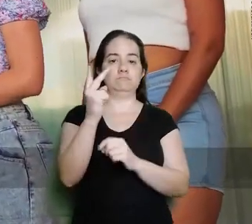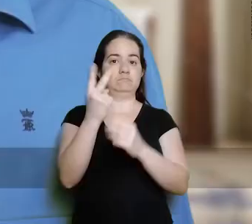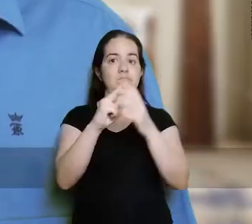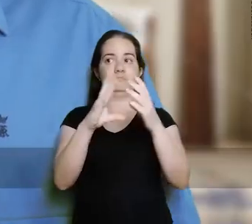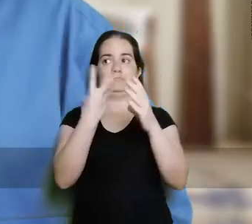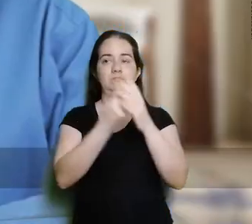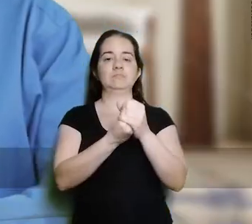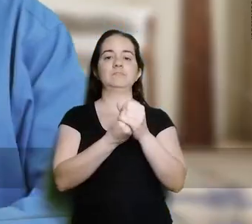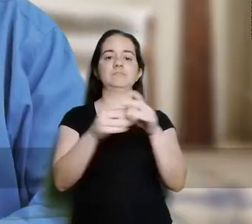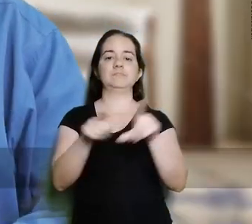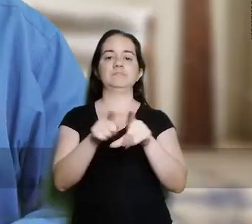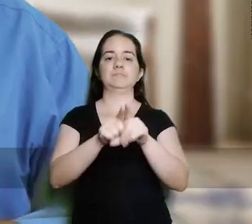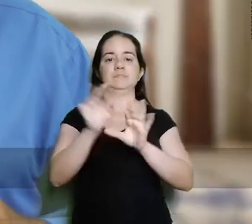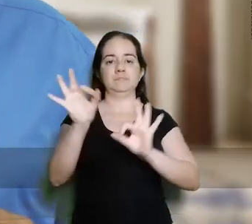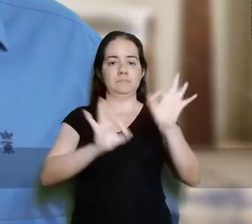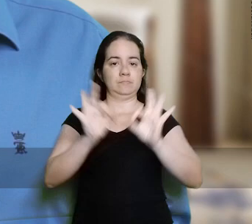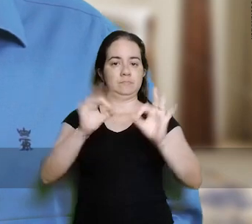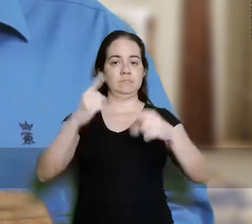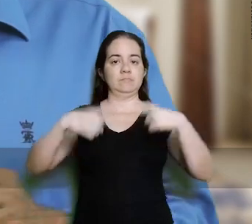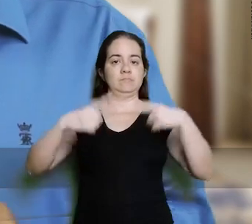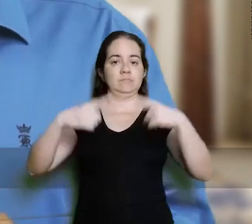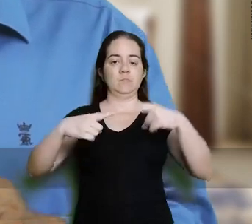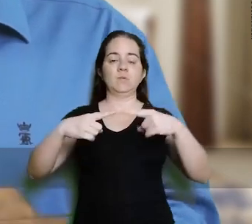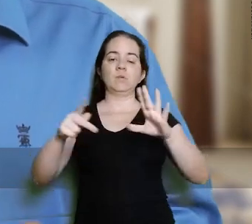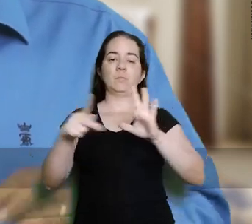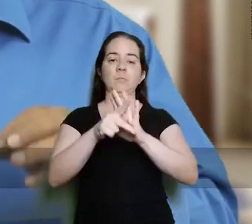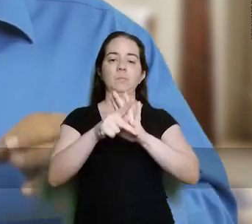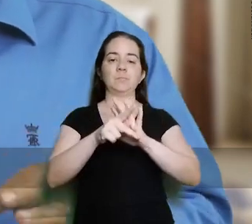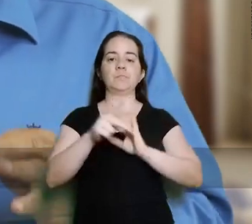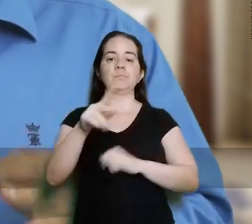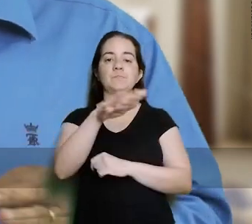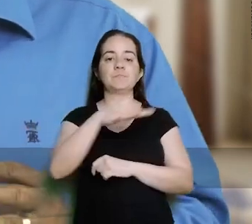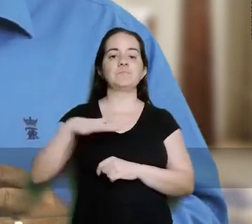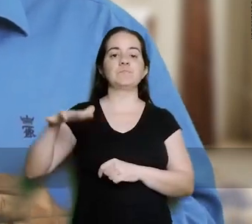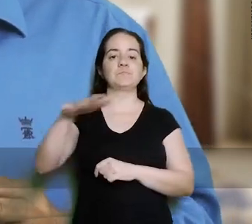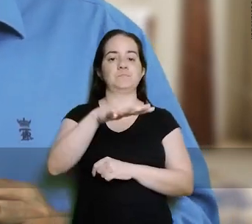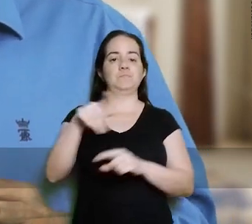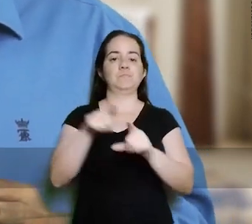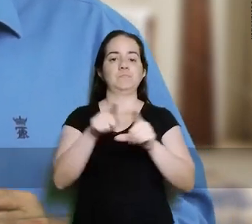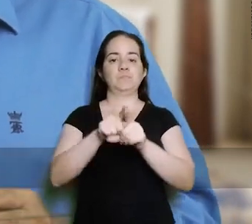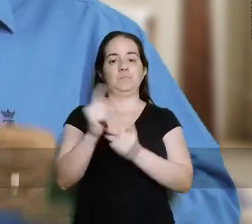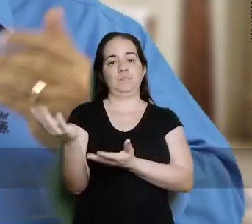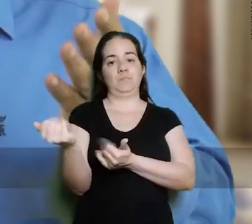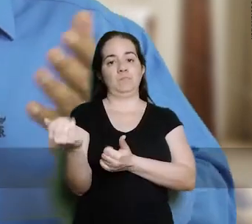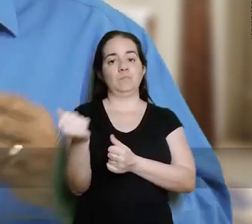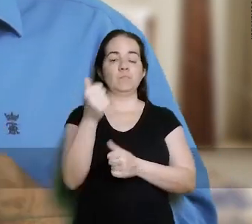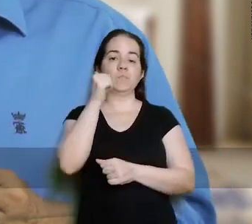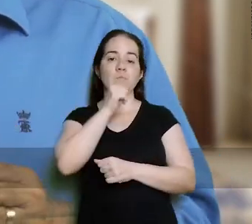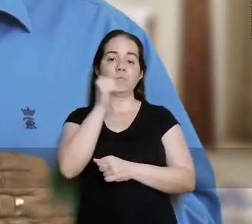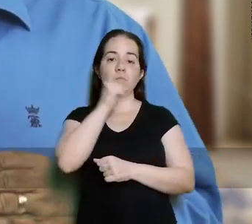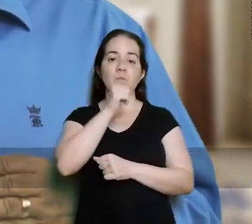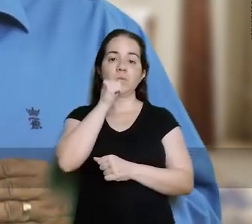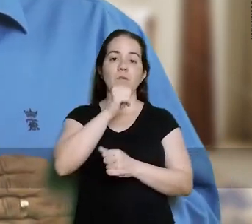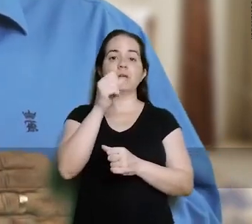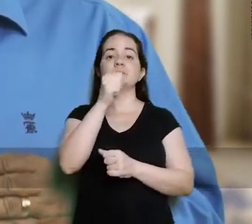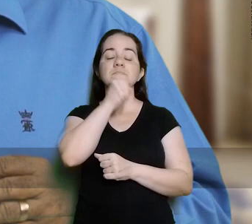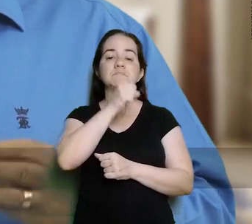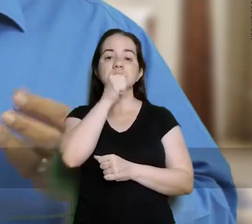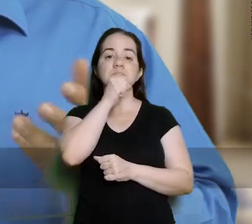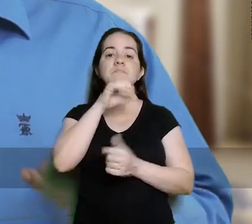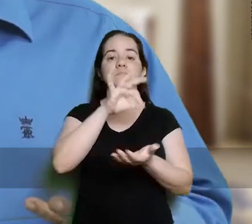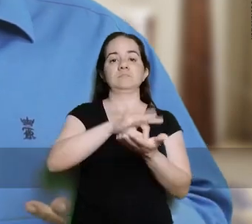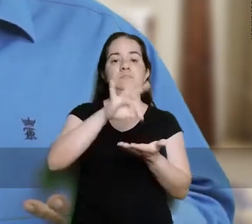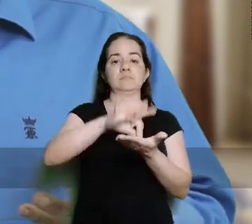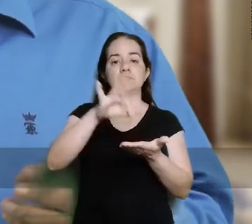Estado. A gente tem políticas públicas bem definidas aqui no nosso programa de governo. Para a juventude, as mulheres,